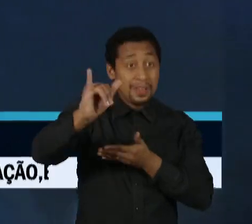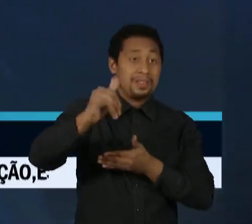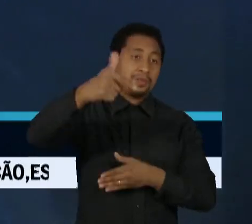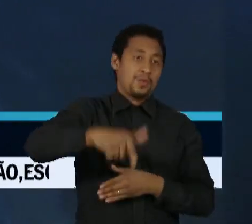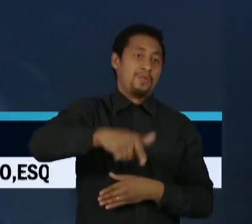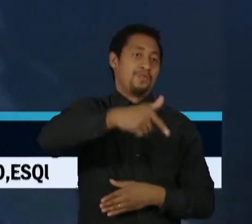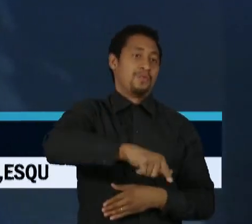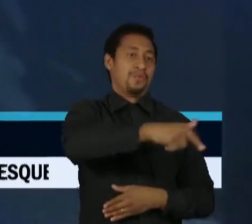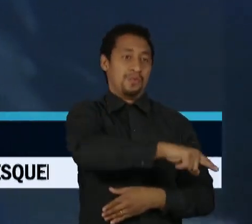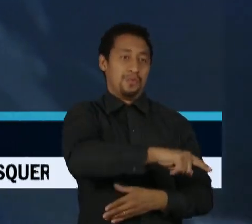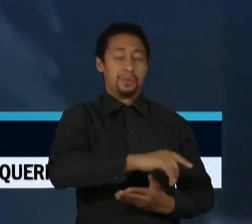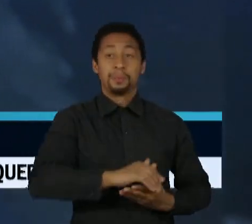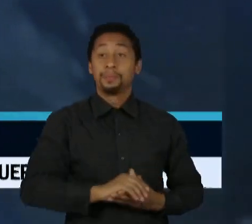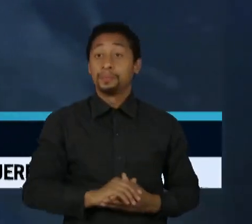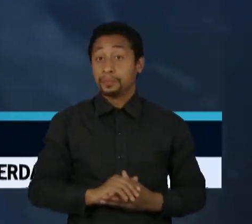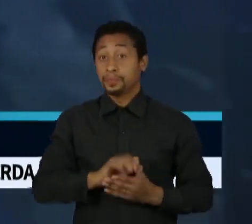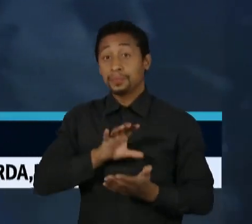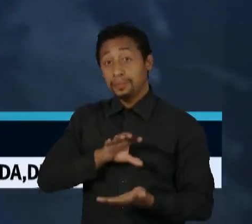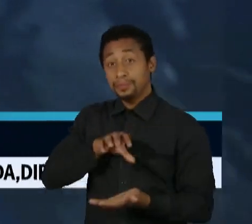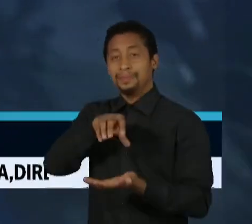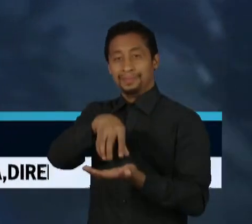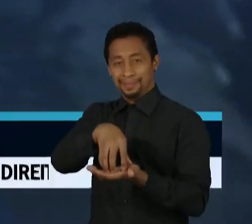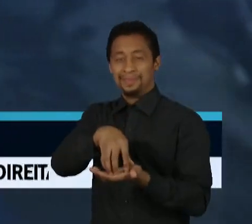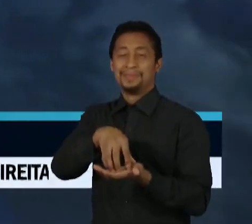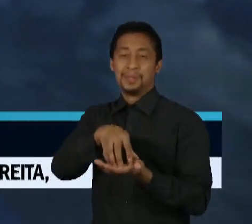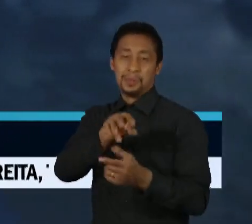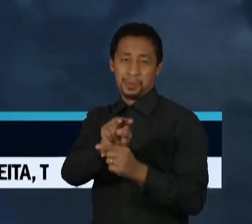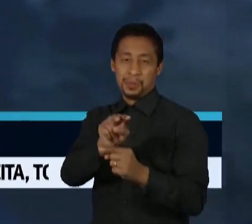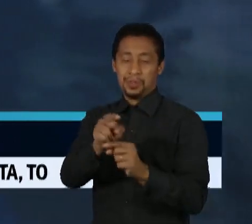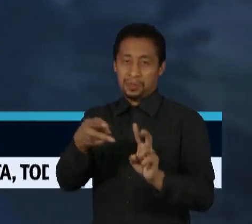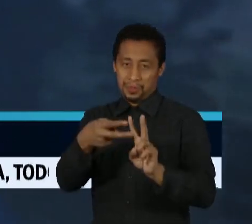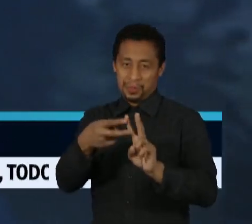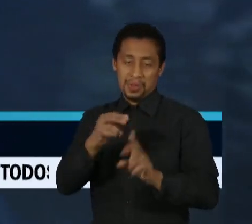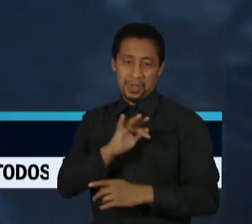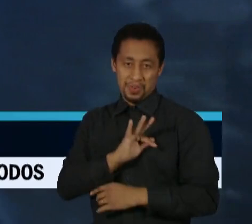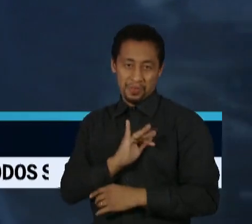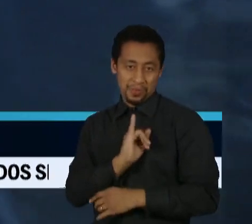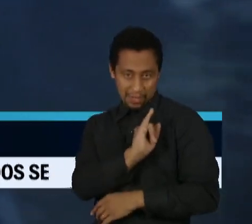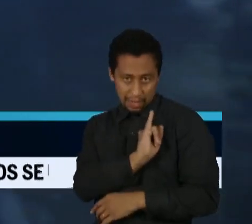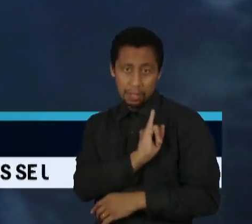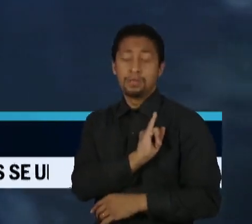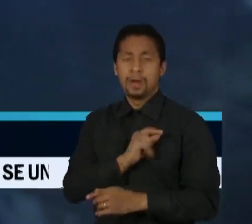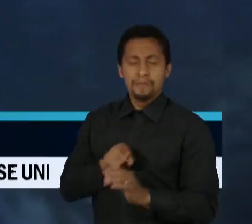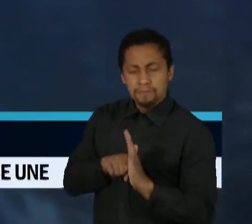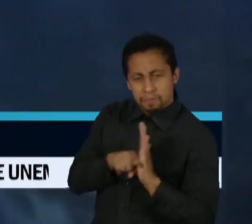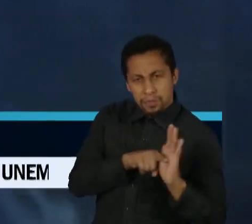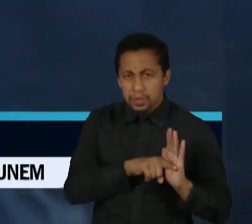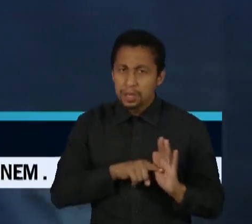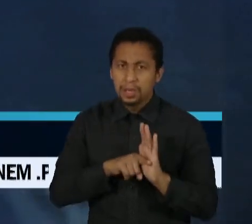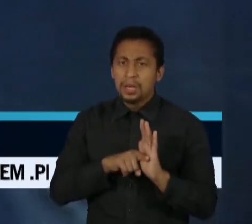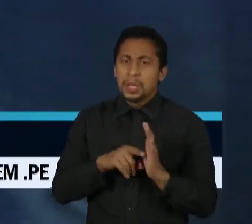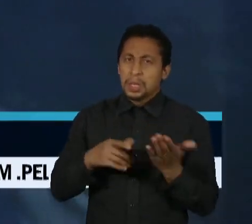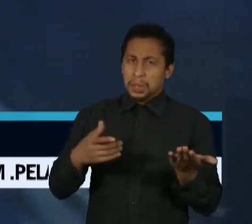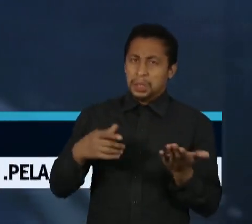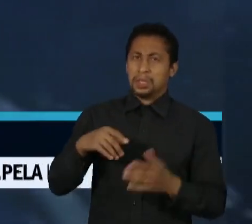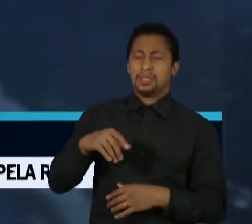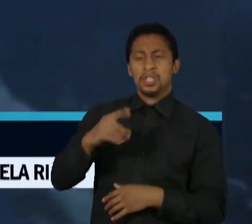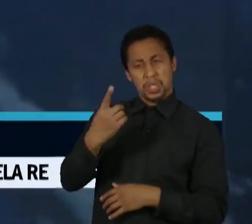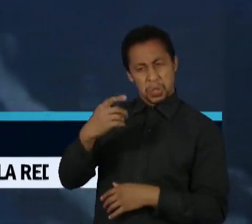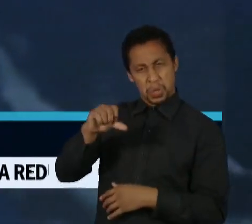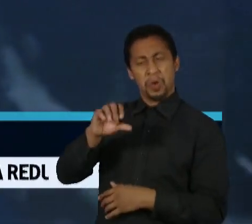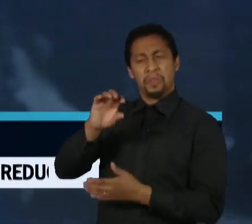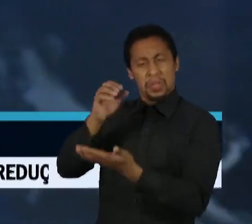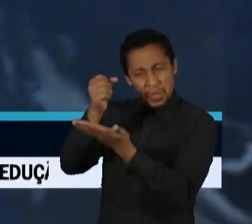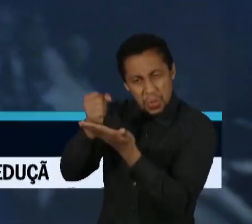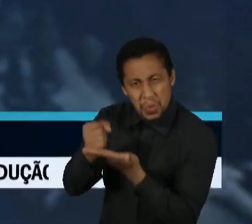A Fundação Nacional dos Povos Indígenas vai investigar a compra de 19 toneladas de bisteca no governo Jair Bolsonaro para